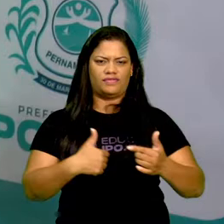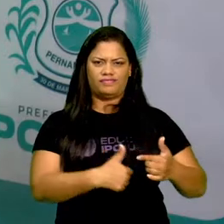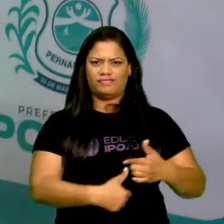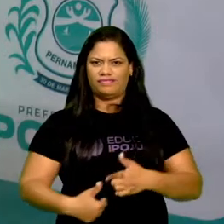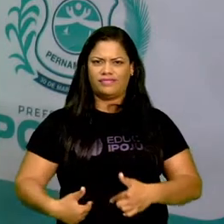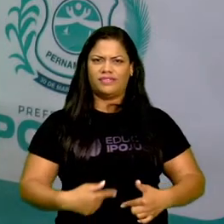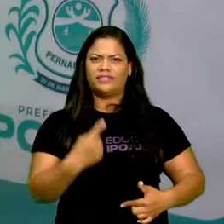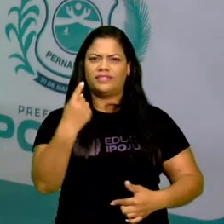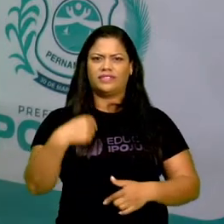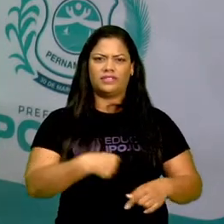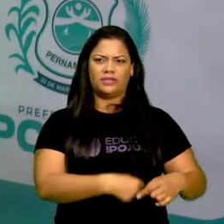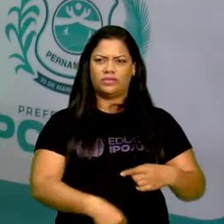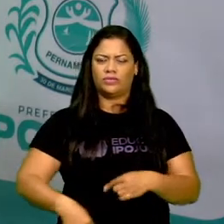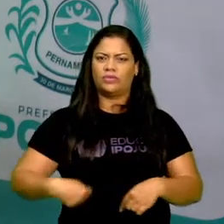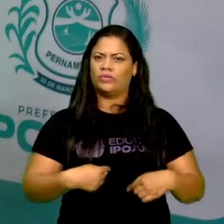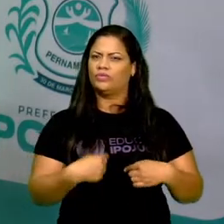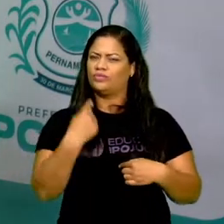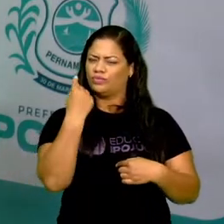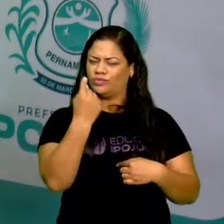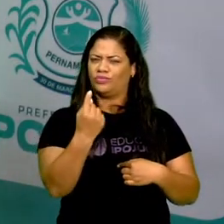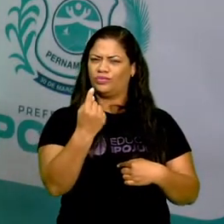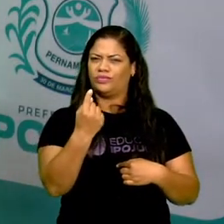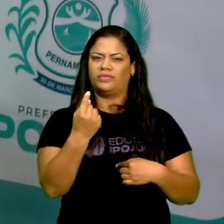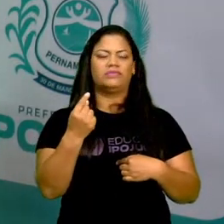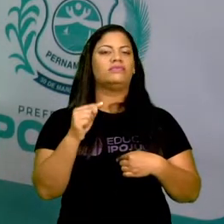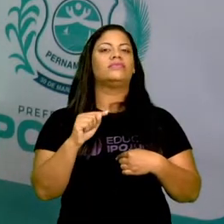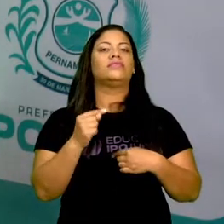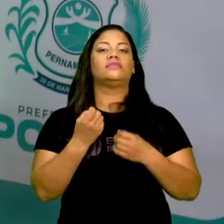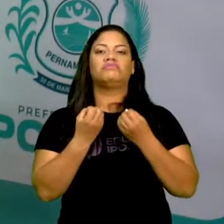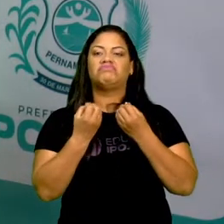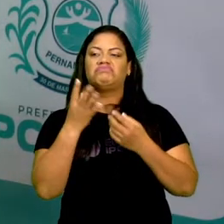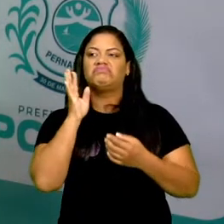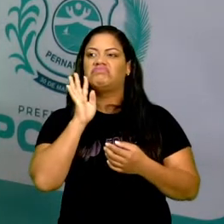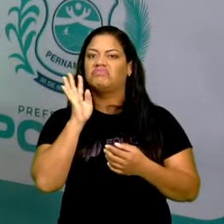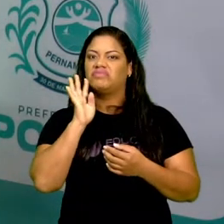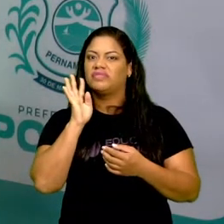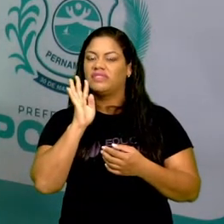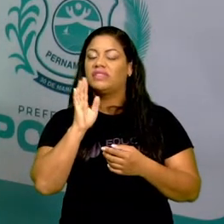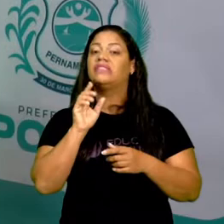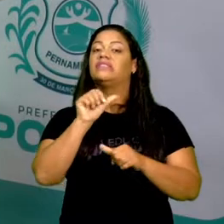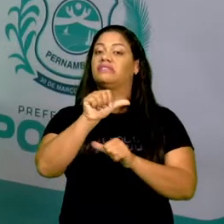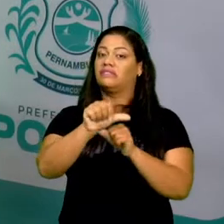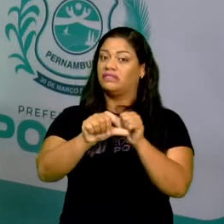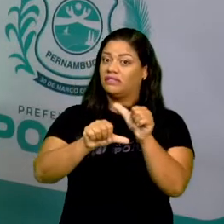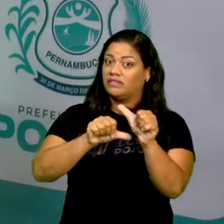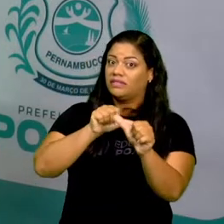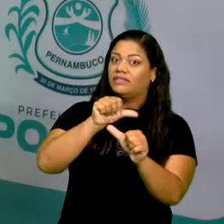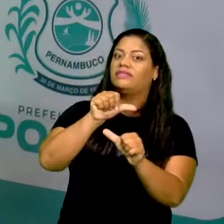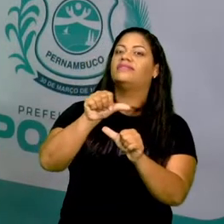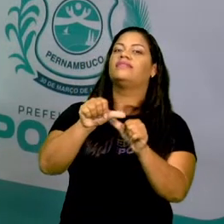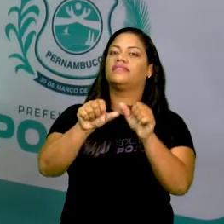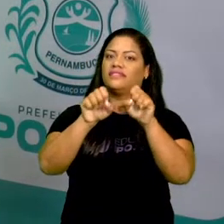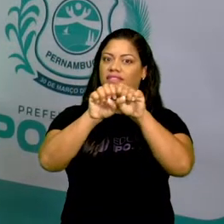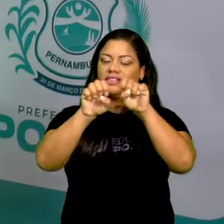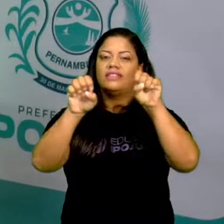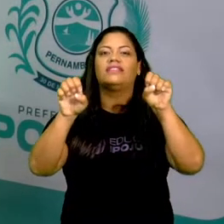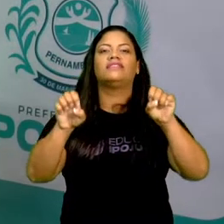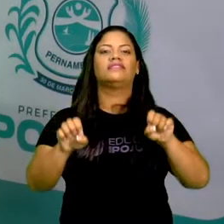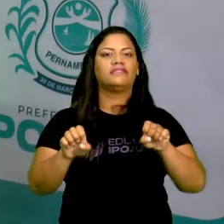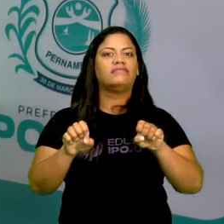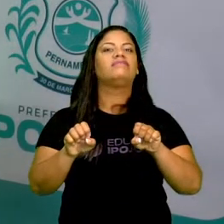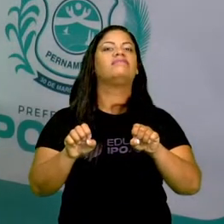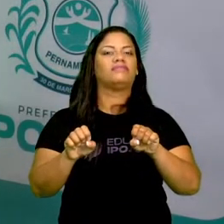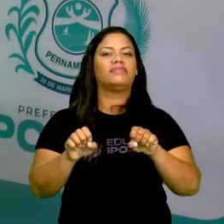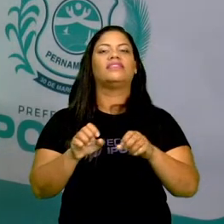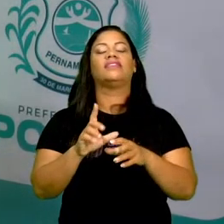se um desses órgãos daqui também não está funcionando bem, vai interferir em todo o sistema, né? Igual